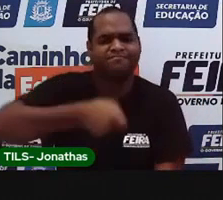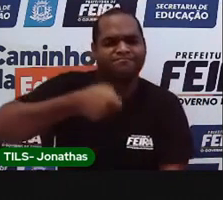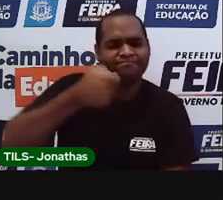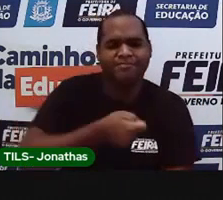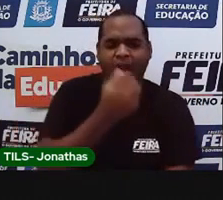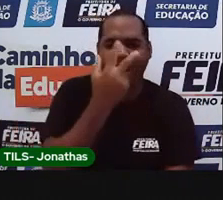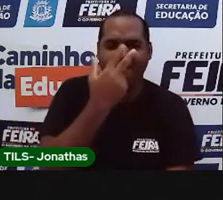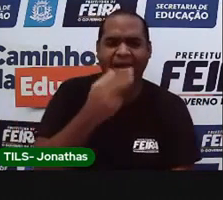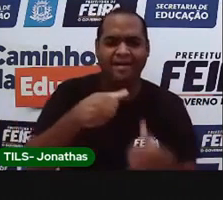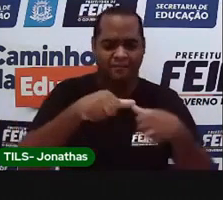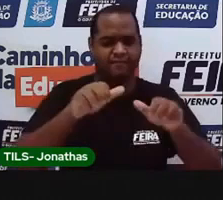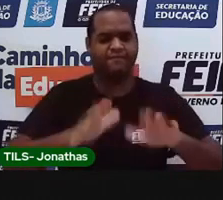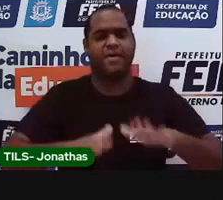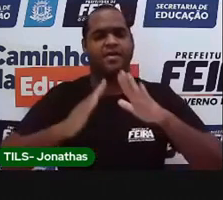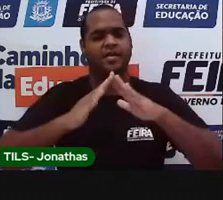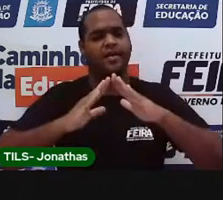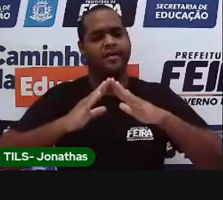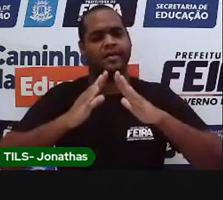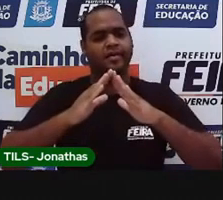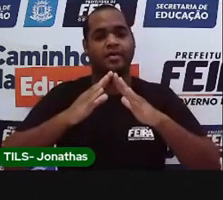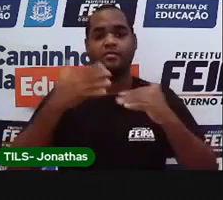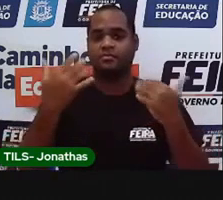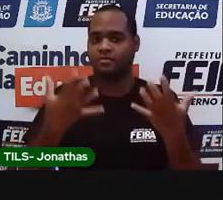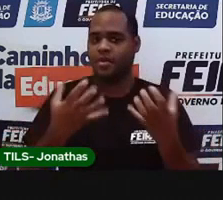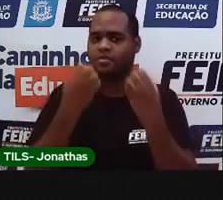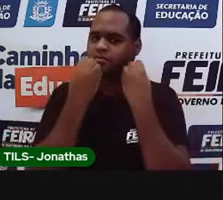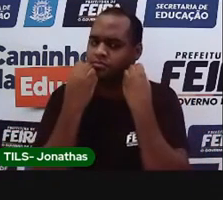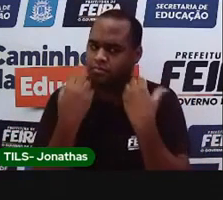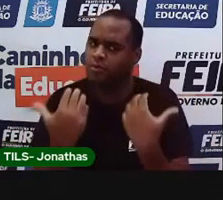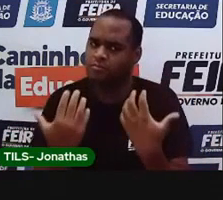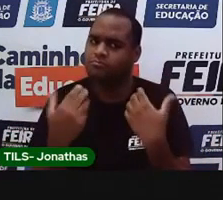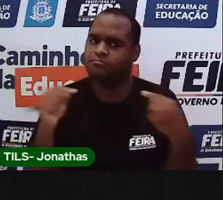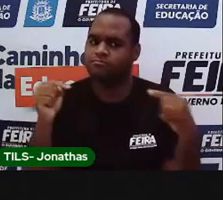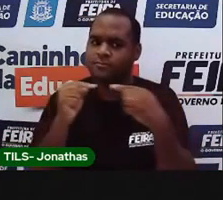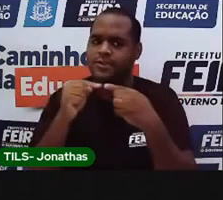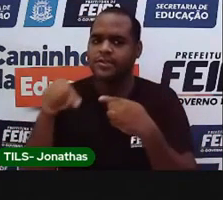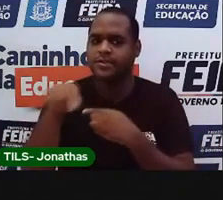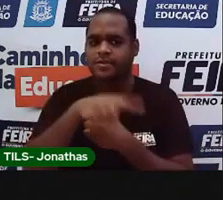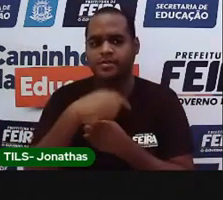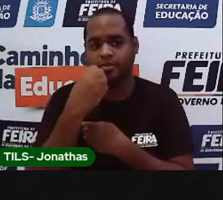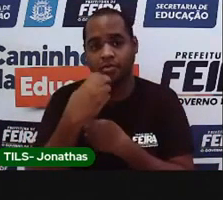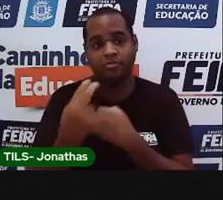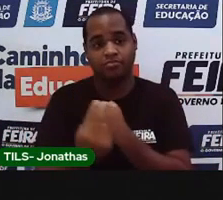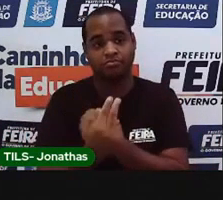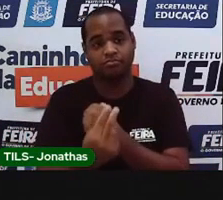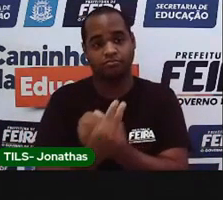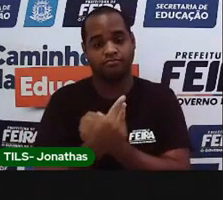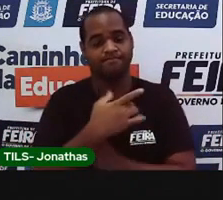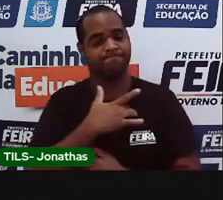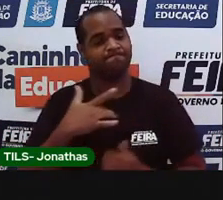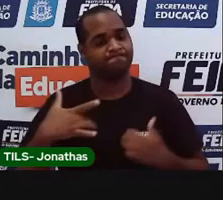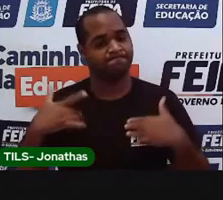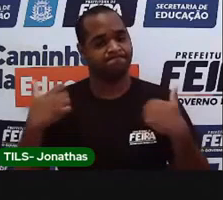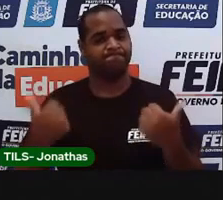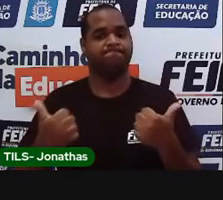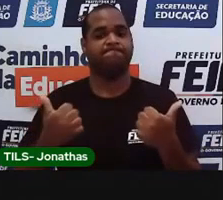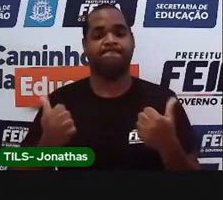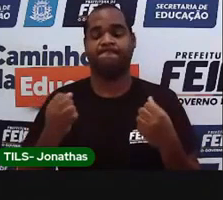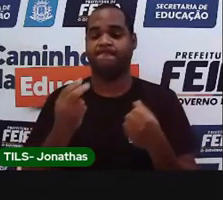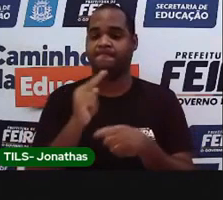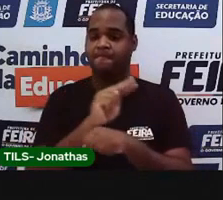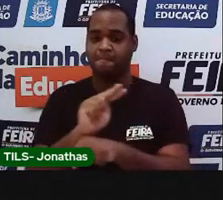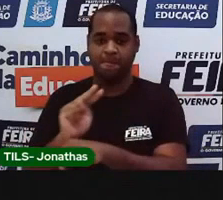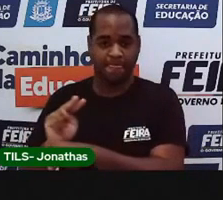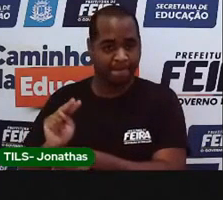a ficar em casa, mas por uma boa razão, para a gente se proteger e proteger o